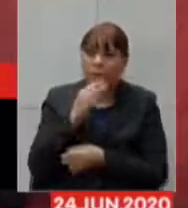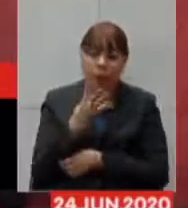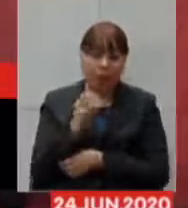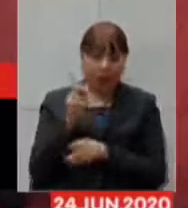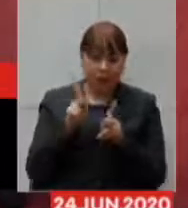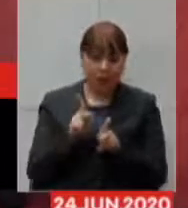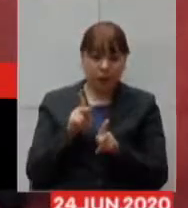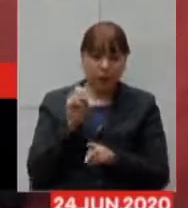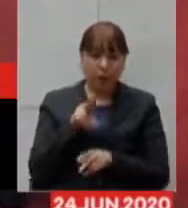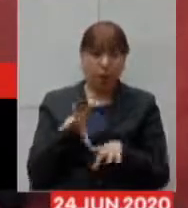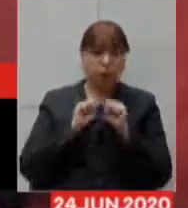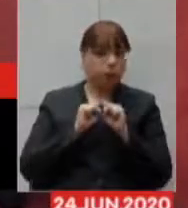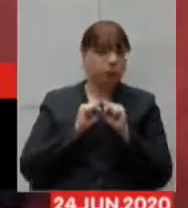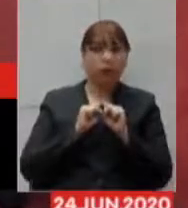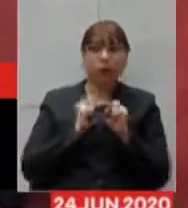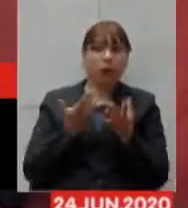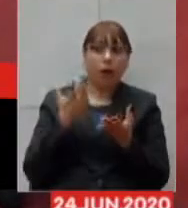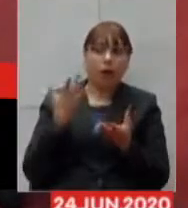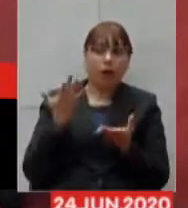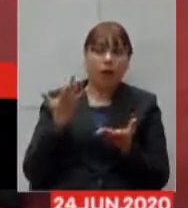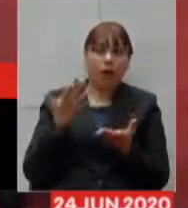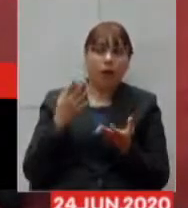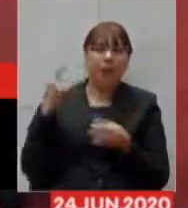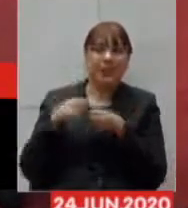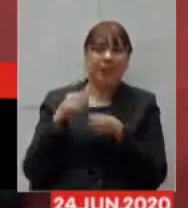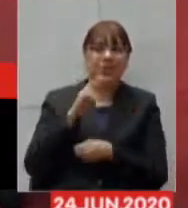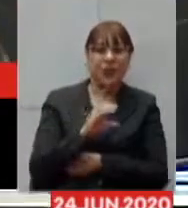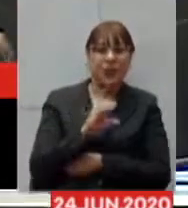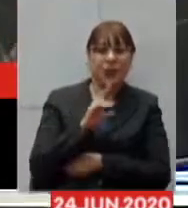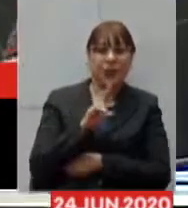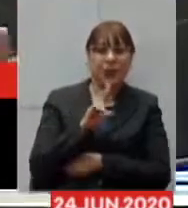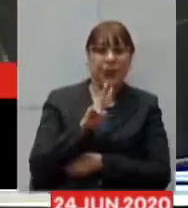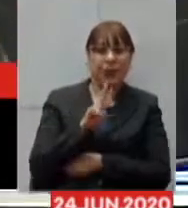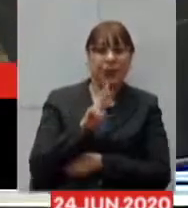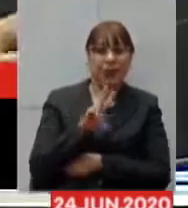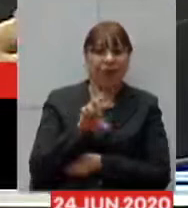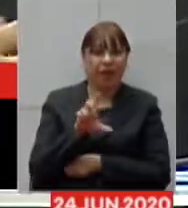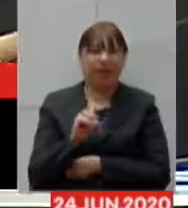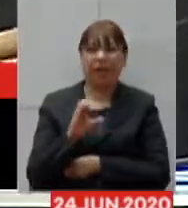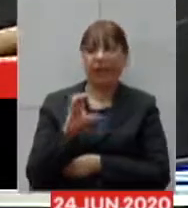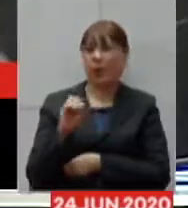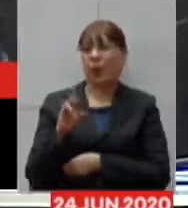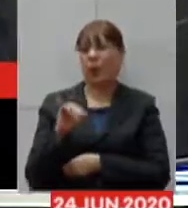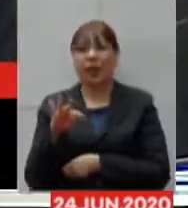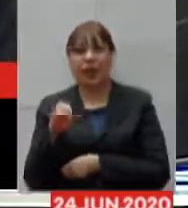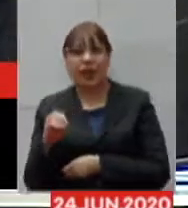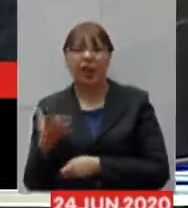internadas em Curvelo e Corinto e que estão já no CTI.